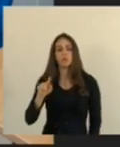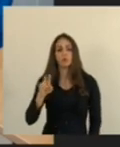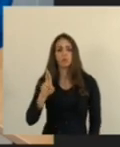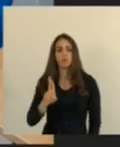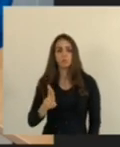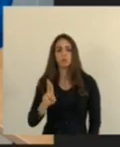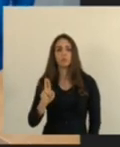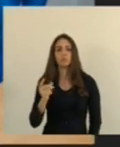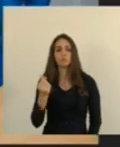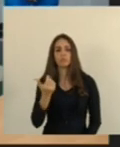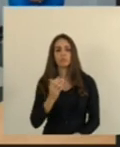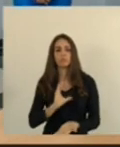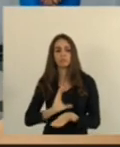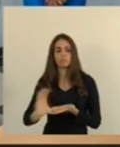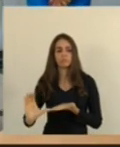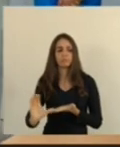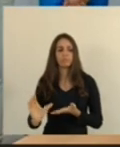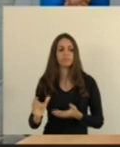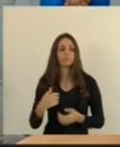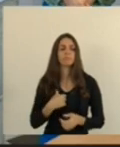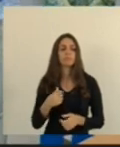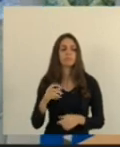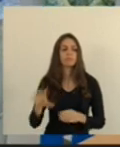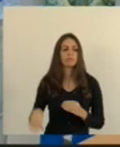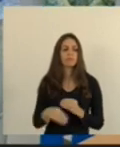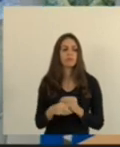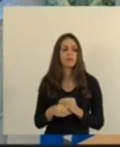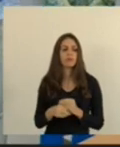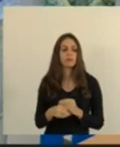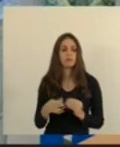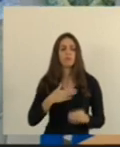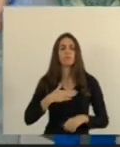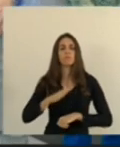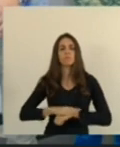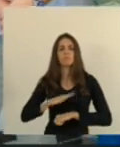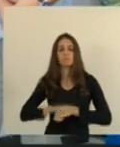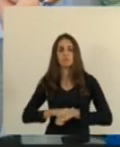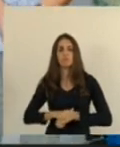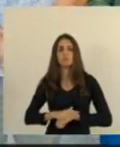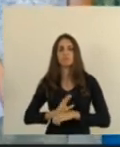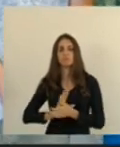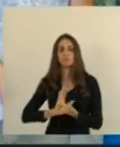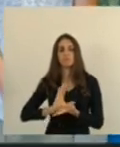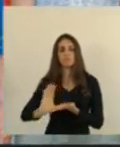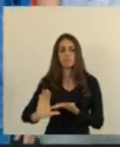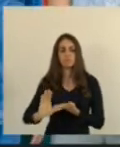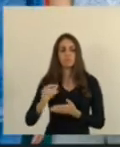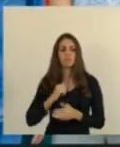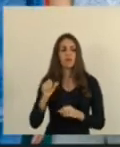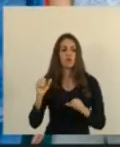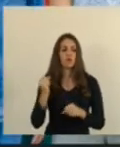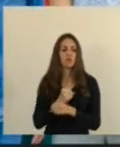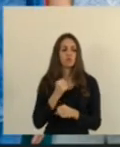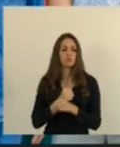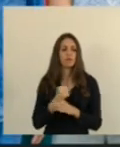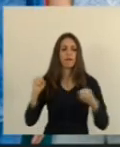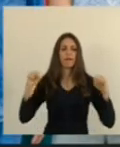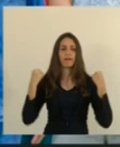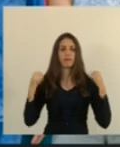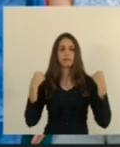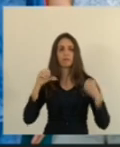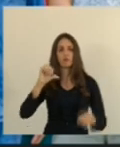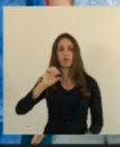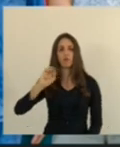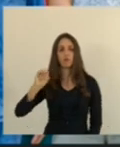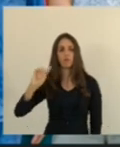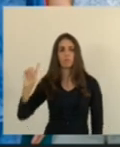disponibilizado por meio de emenda parlamentar de minha autoria. Essa academia que custa R$ 90